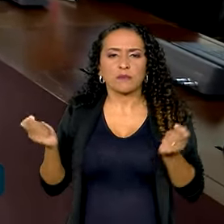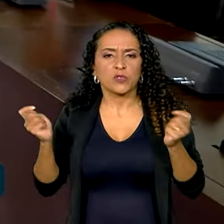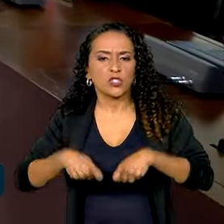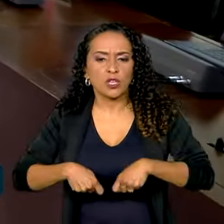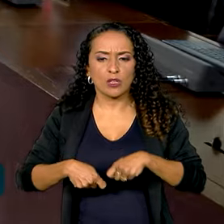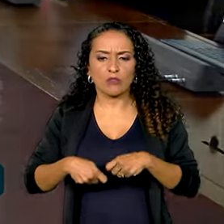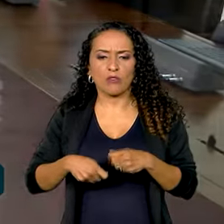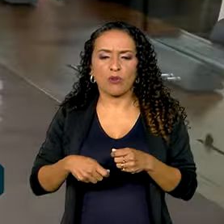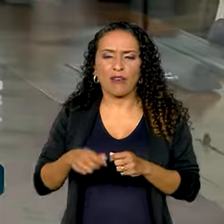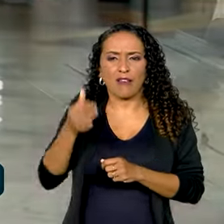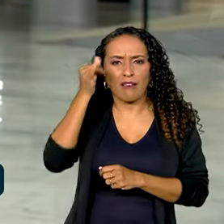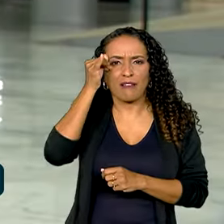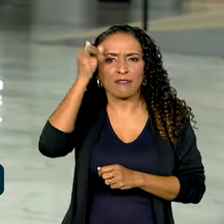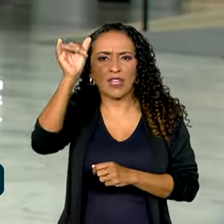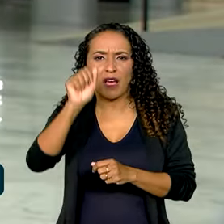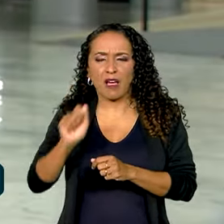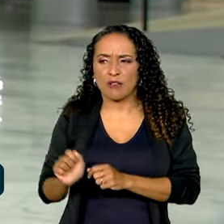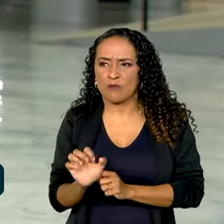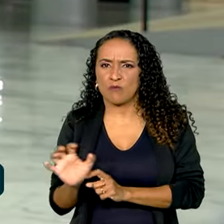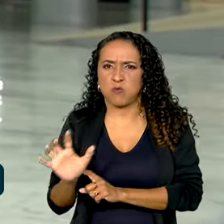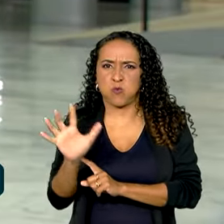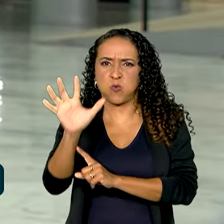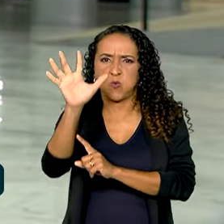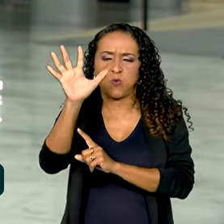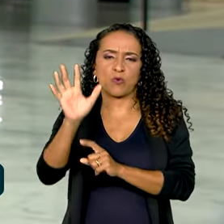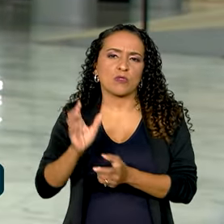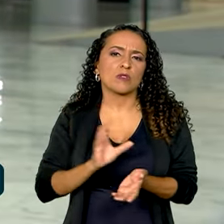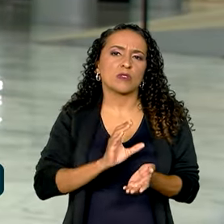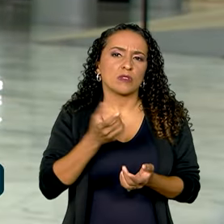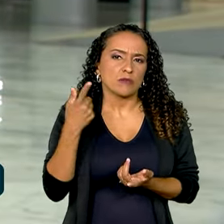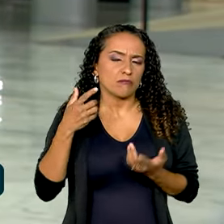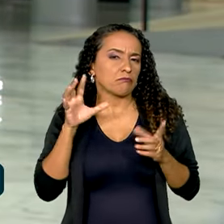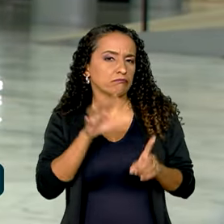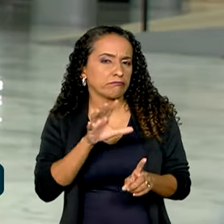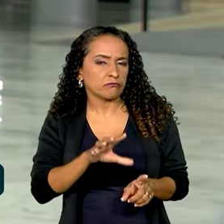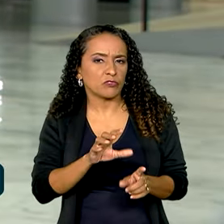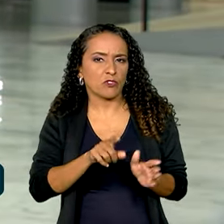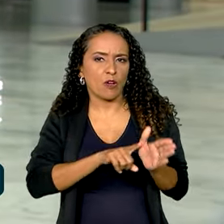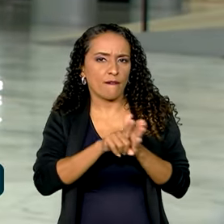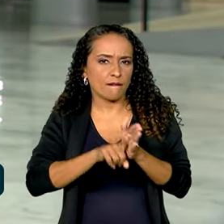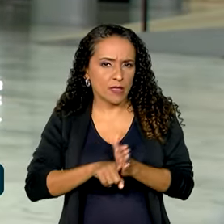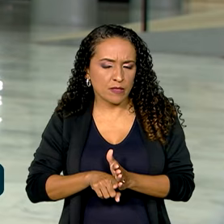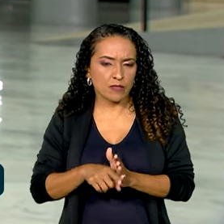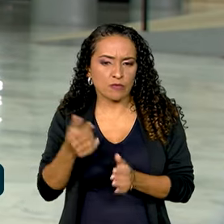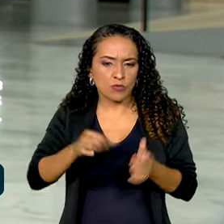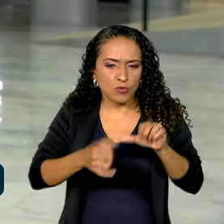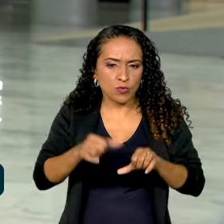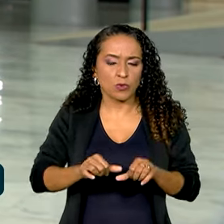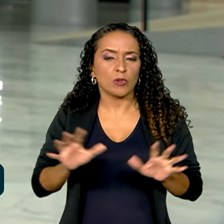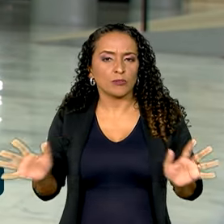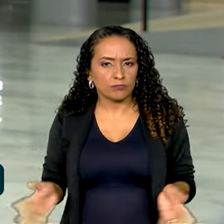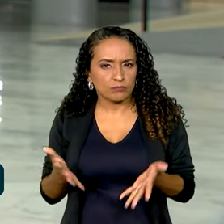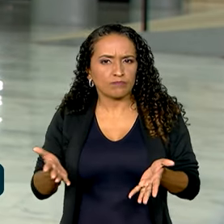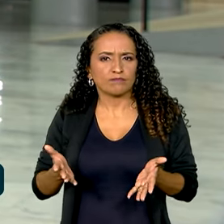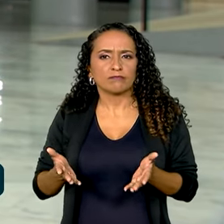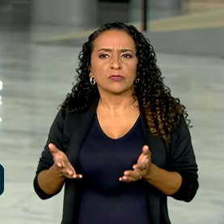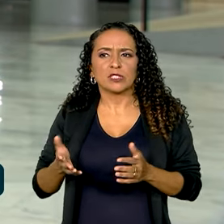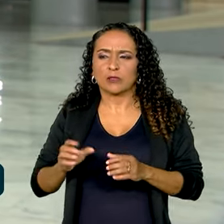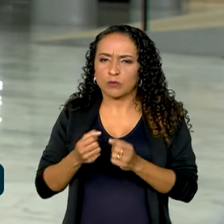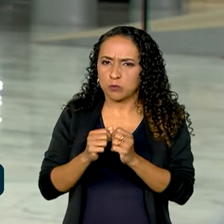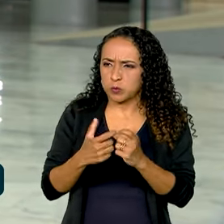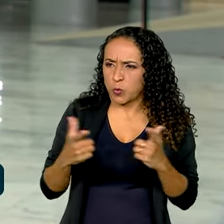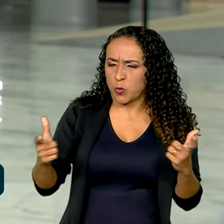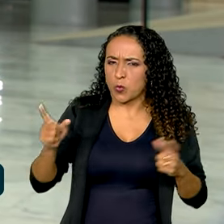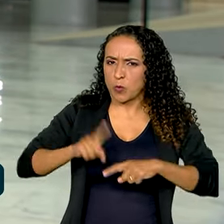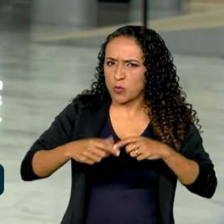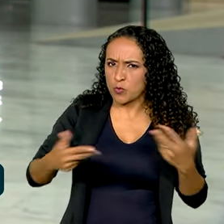descarbonização dos veículos por meio de incentivos fiscais. E esse investimento estimula uma cadeia longa de produtos